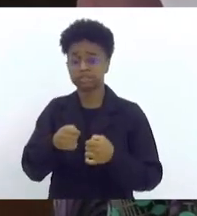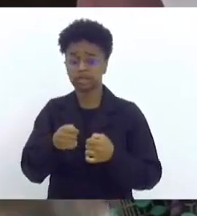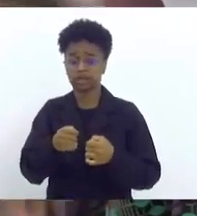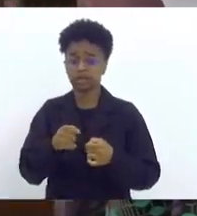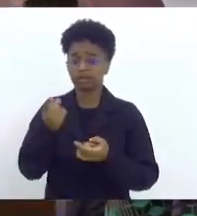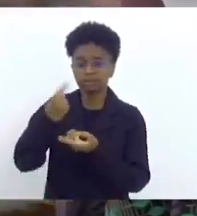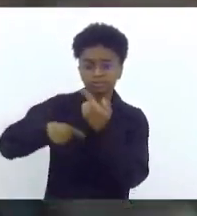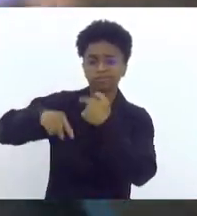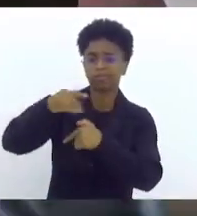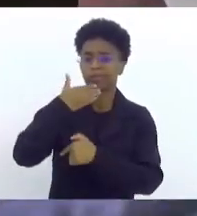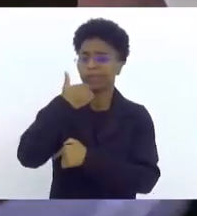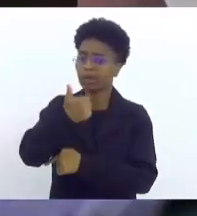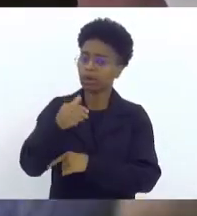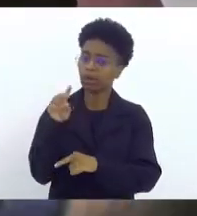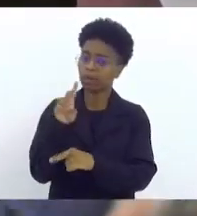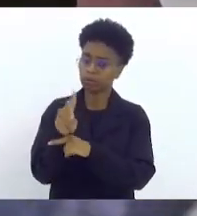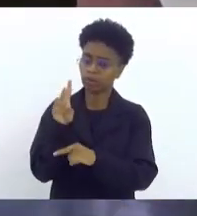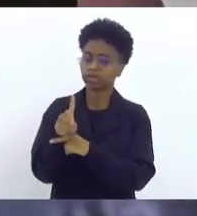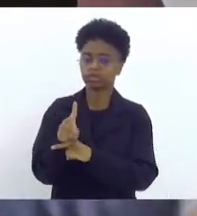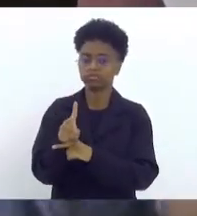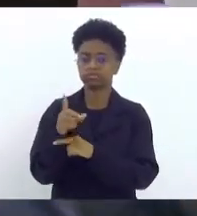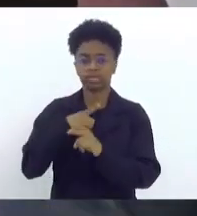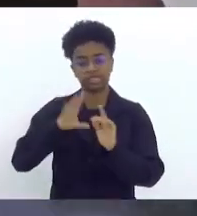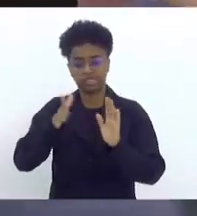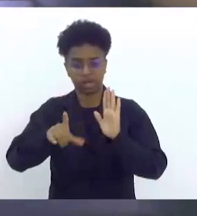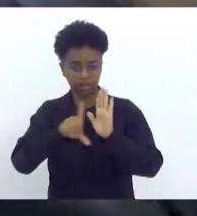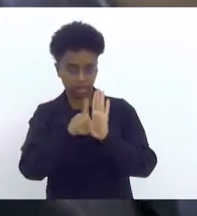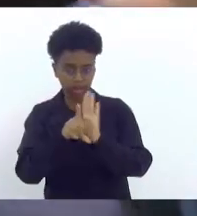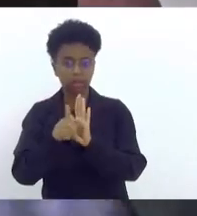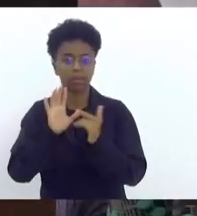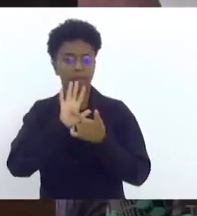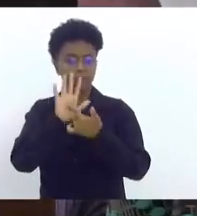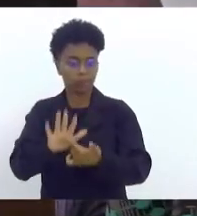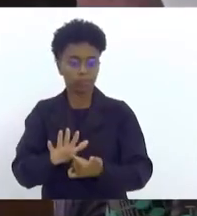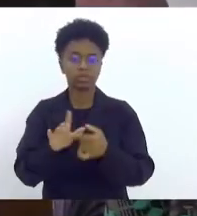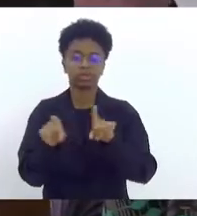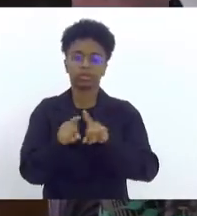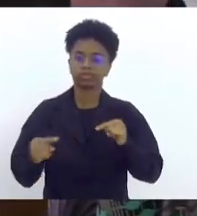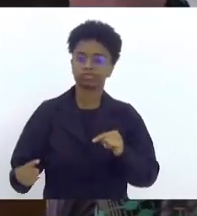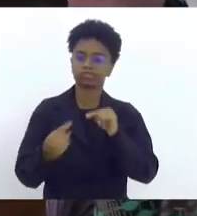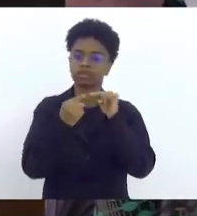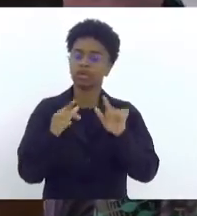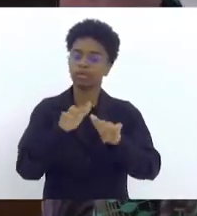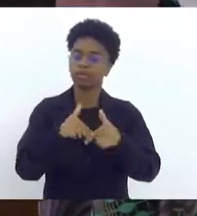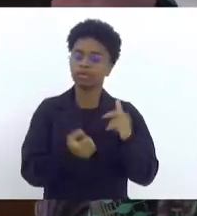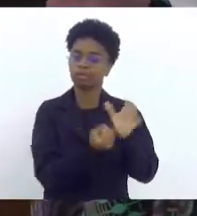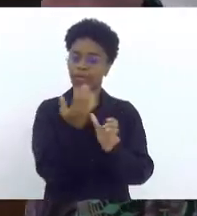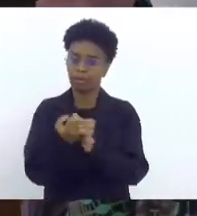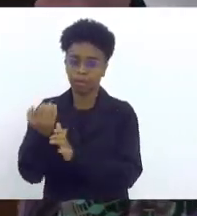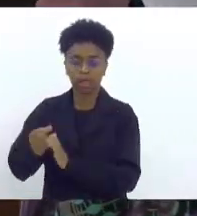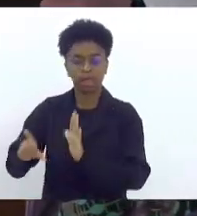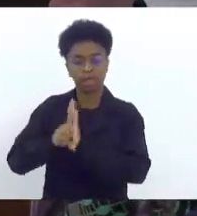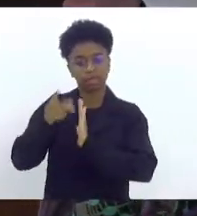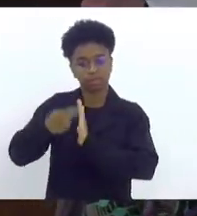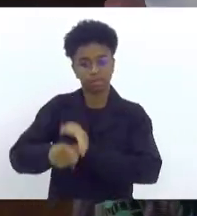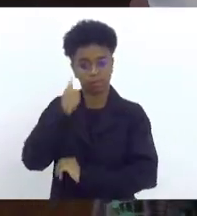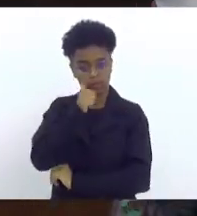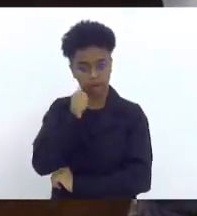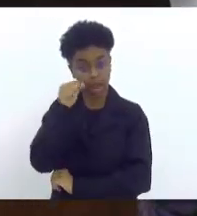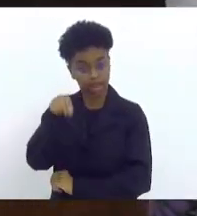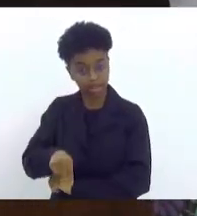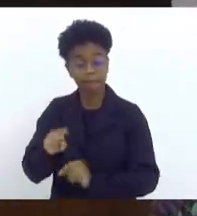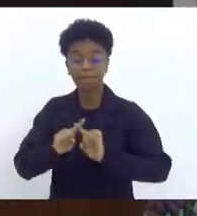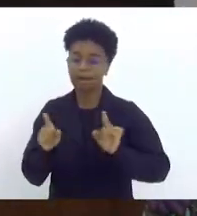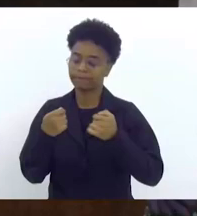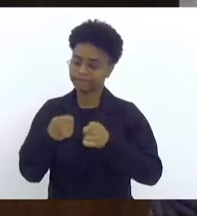avançar nas proteções legais que já foram apresentadas e fruto da produção legislativa das mulheres dessa casa. Precisamos de